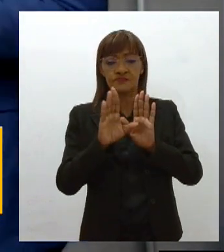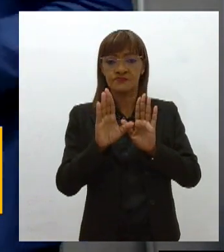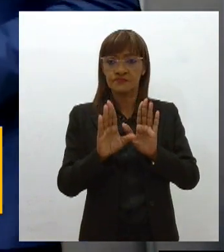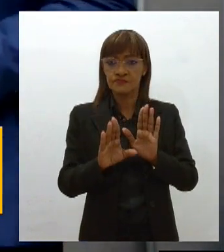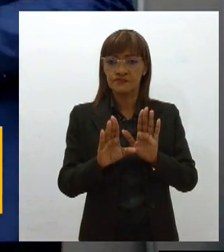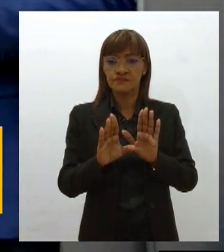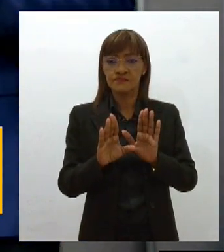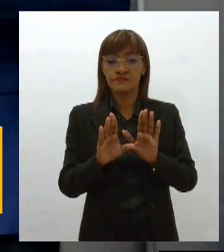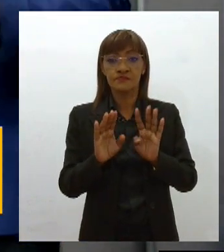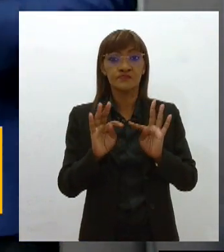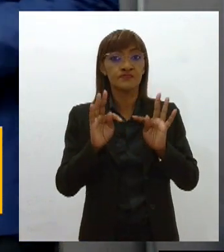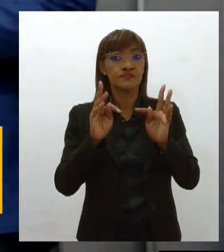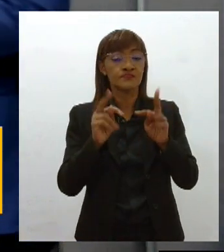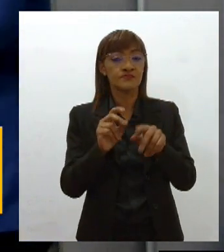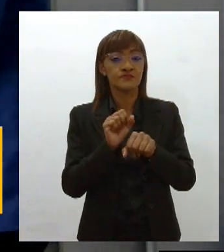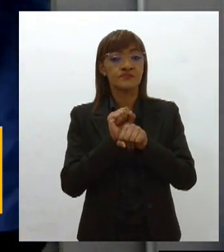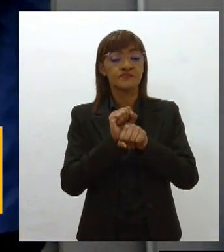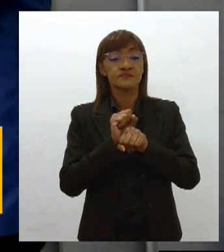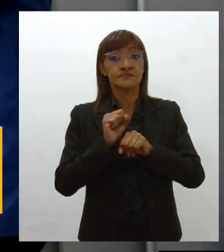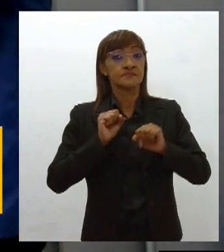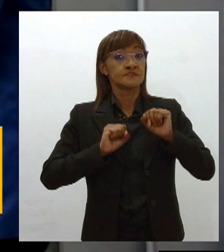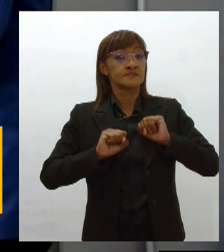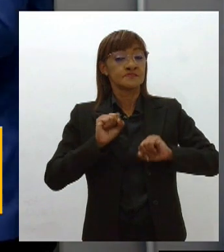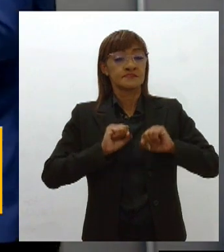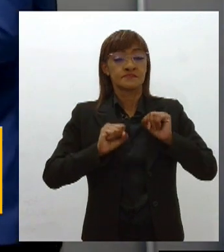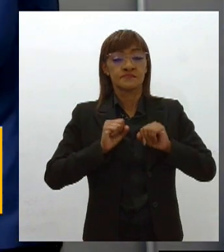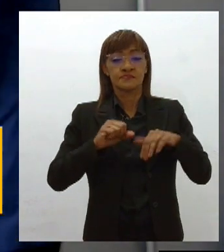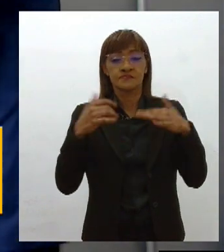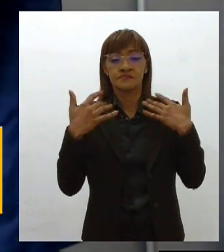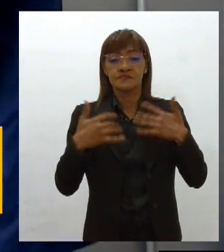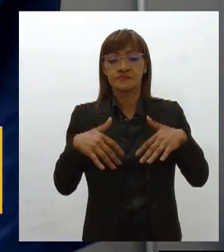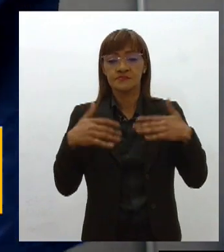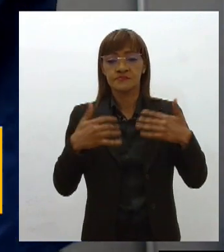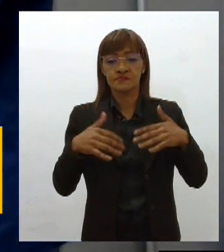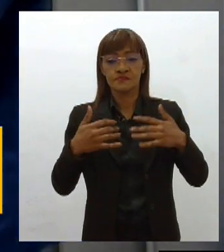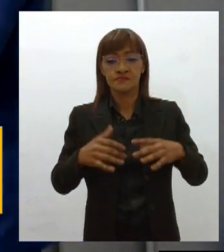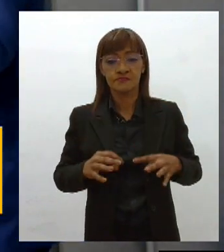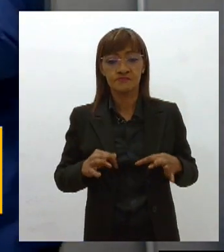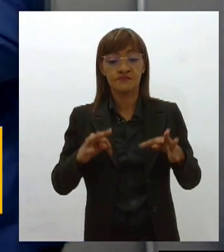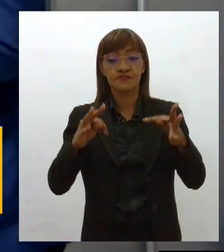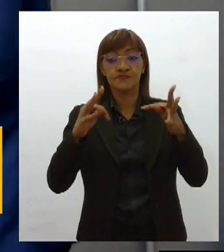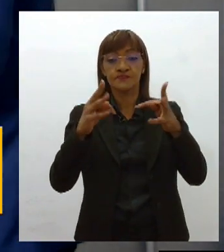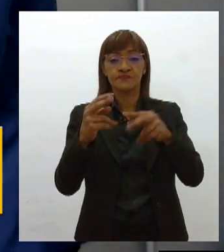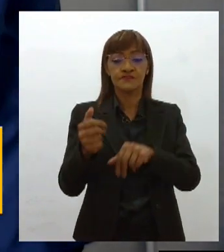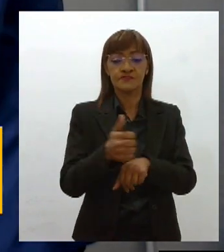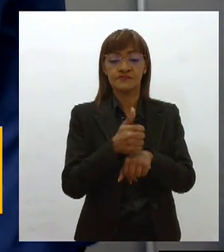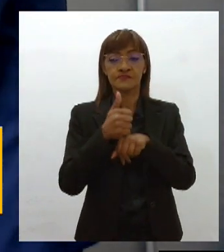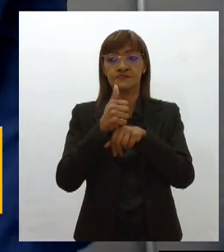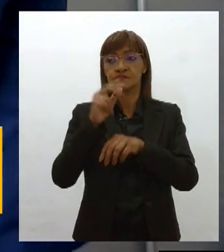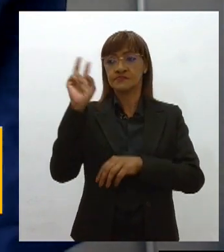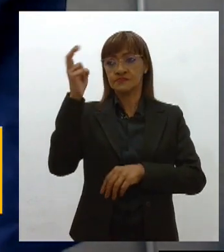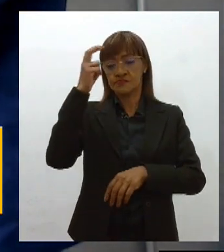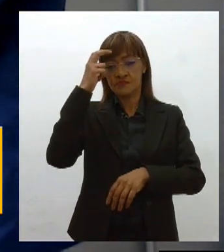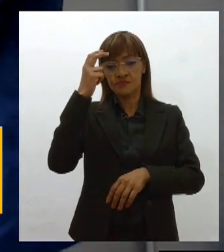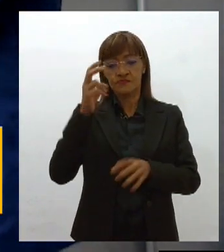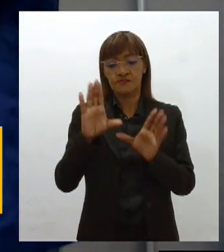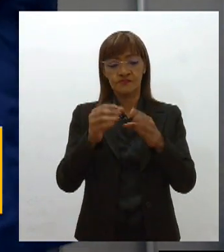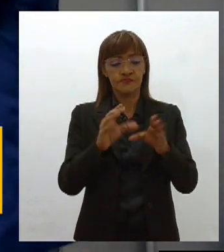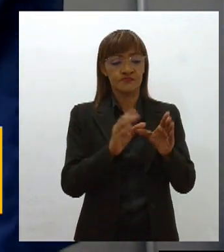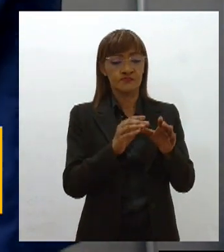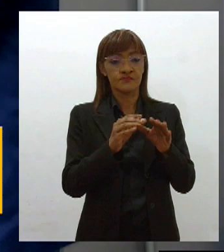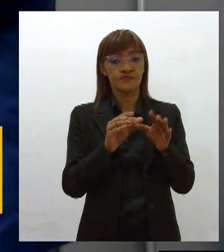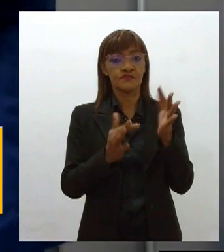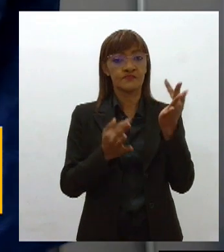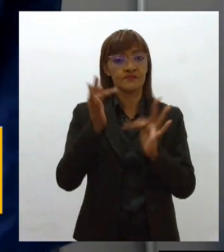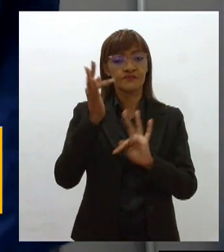esperada, ansiosamente, por todos os mestres da nossa cultura, dos diversos grupos folclóricos espalhados pelo nosso Estado, e